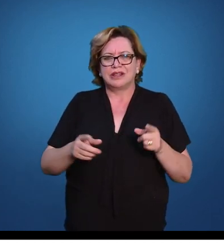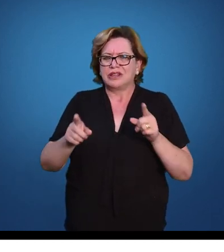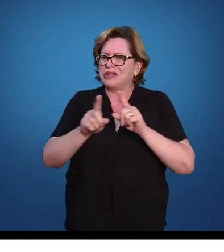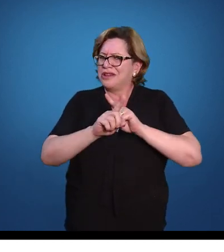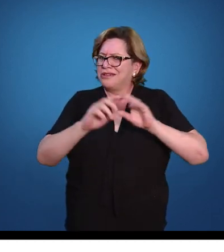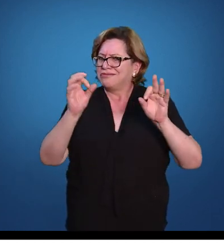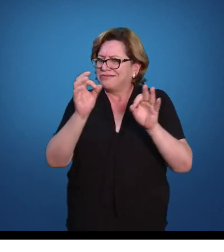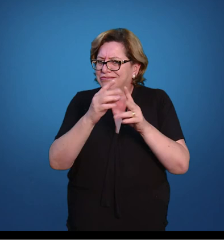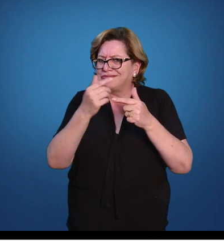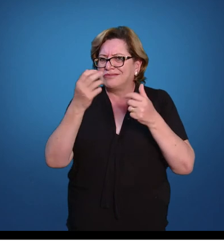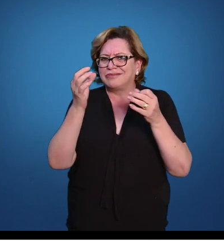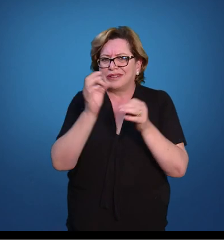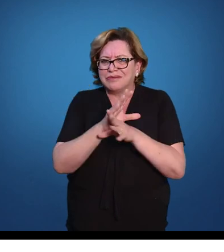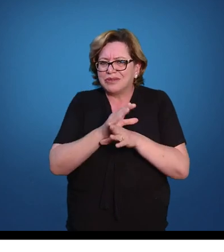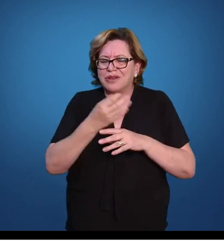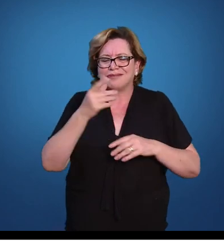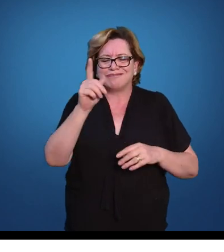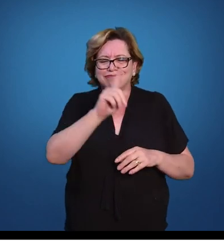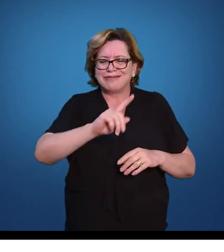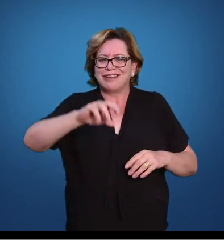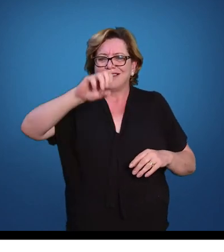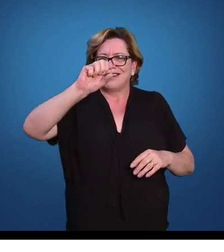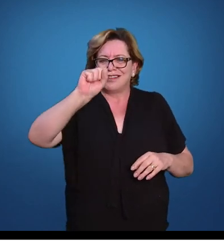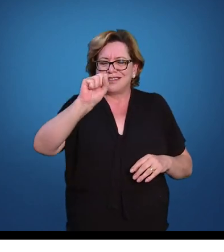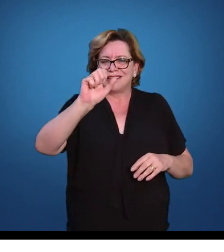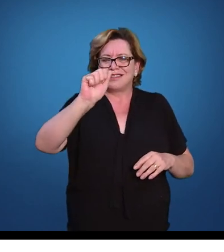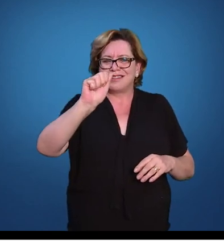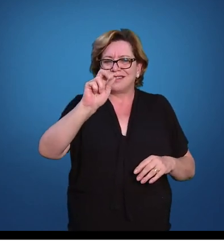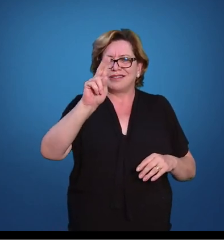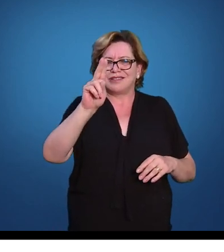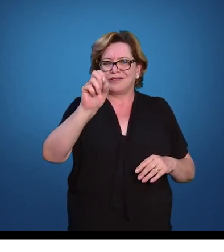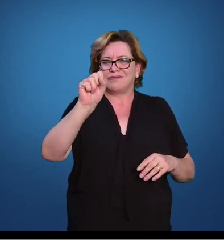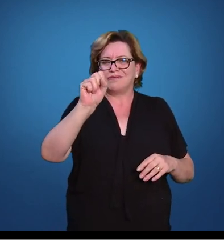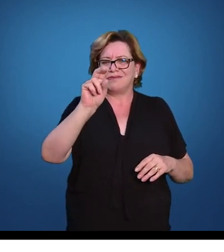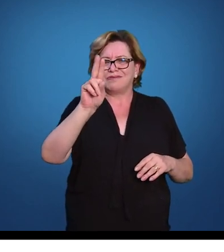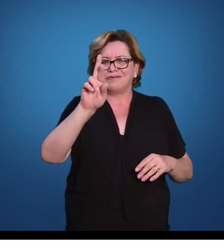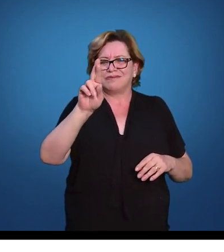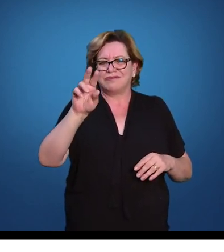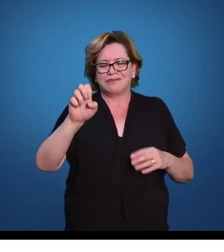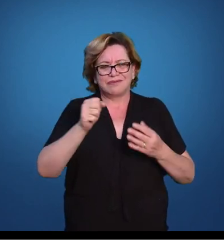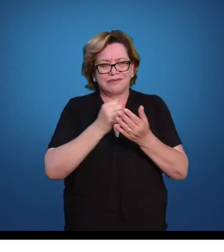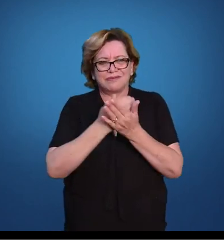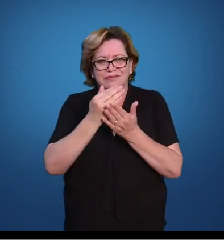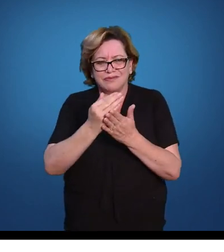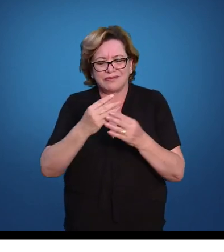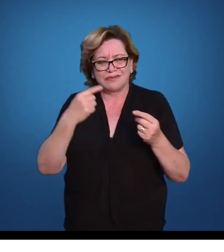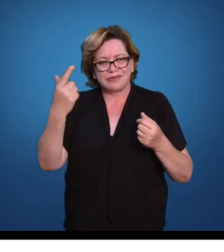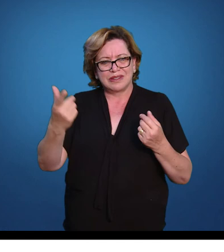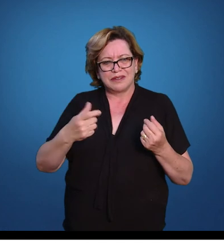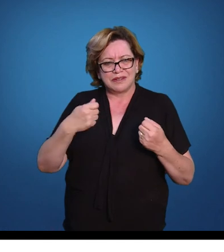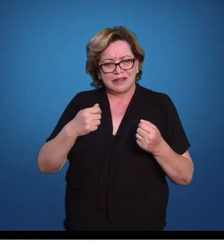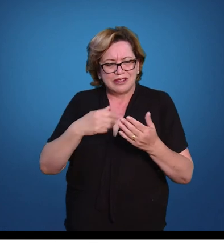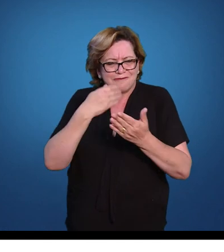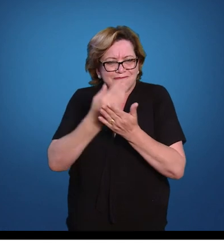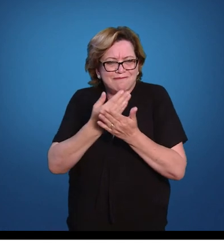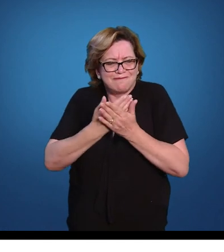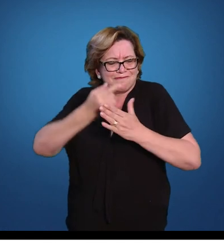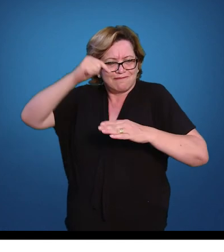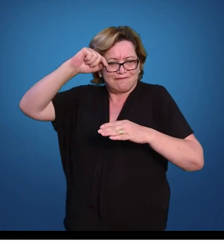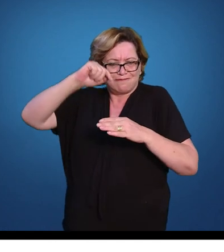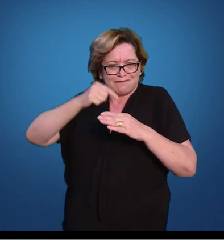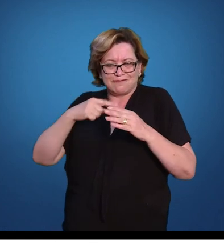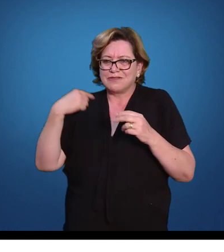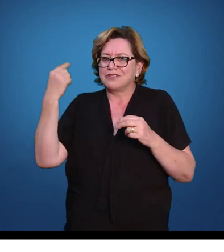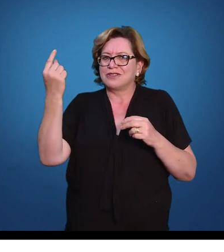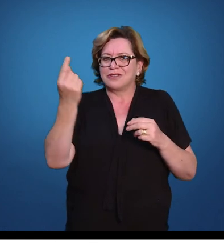resolvido, Saussure começa e nos deixa um legado fascinante que precisa ser estudado à exaustão por